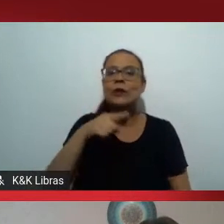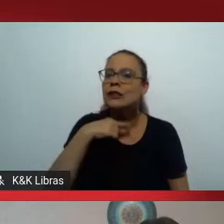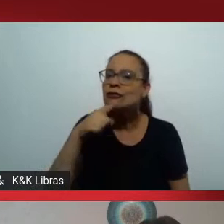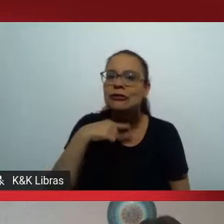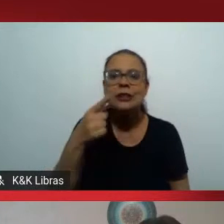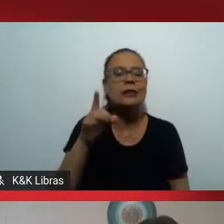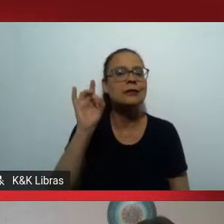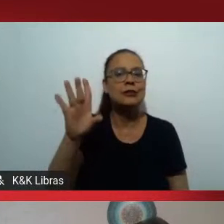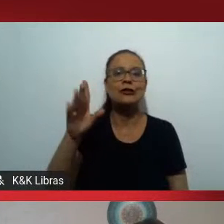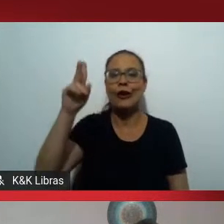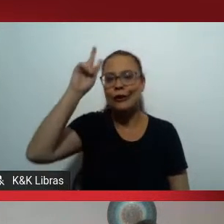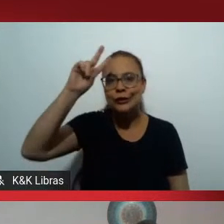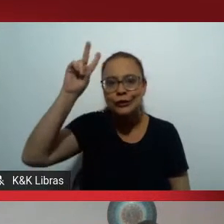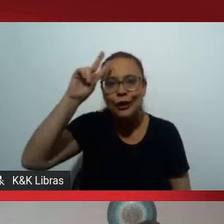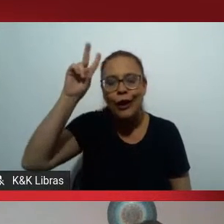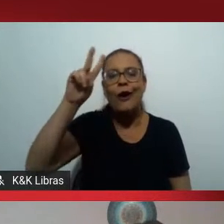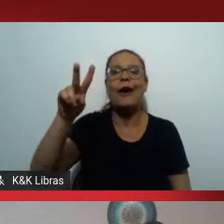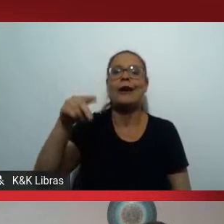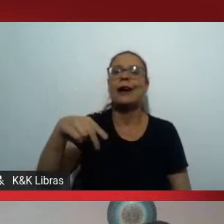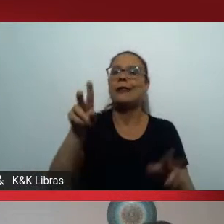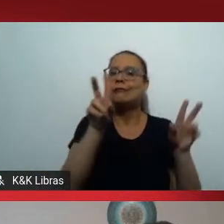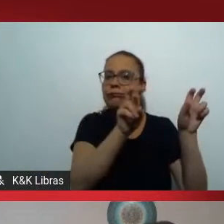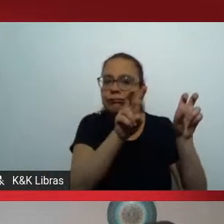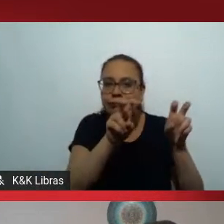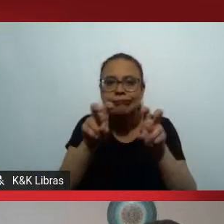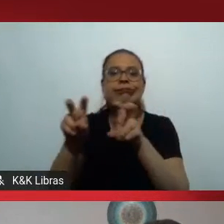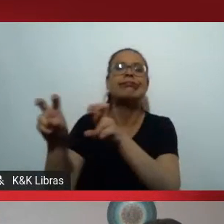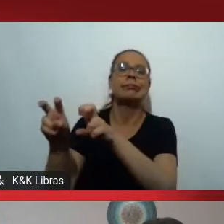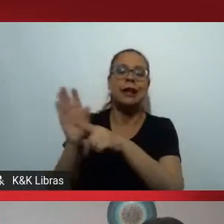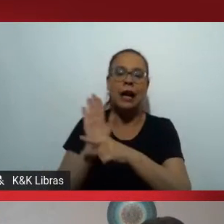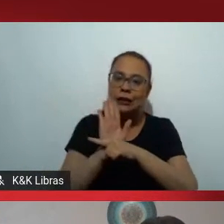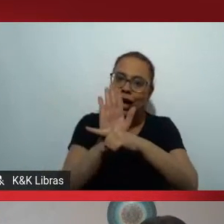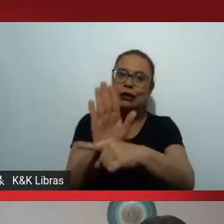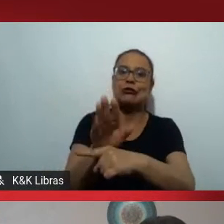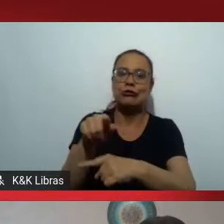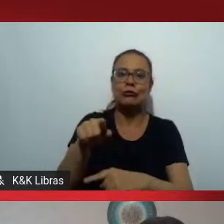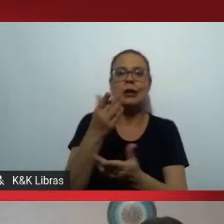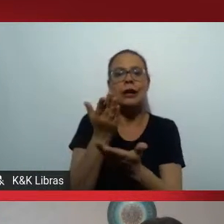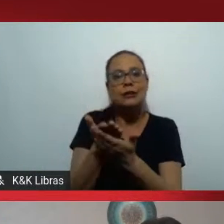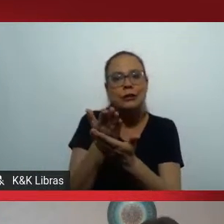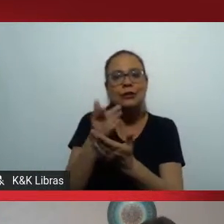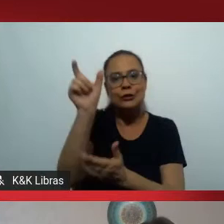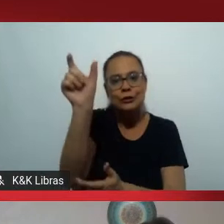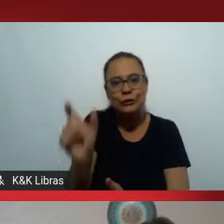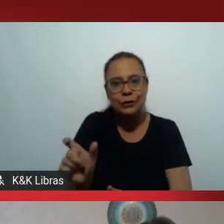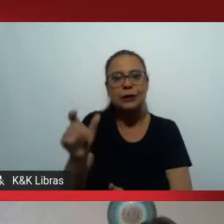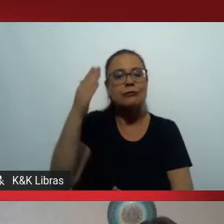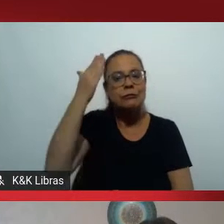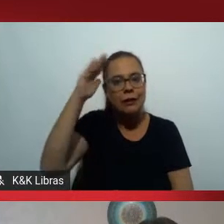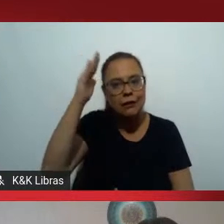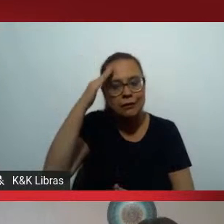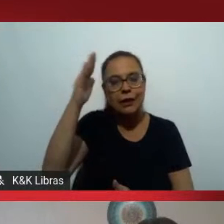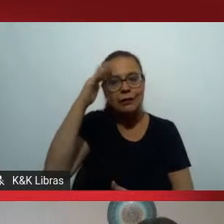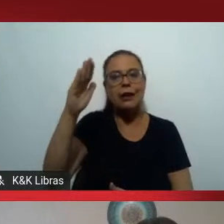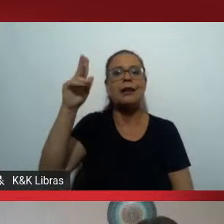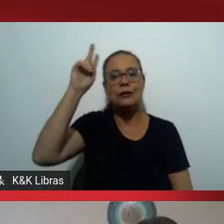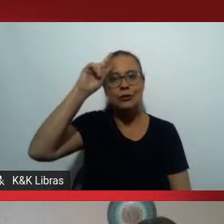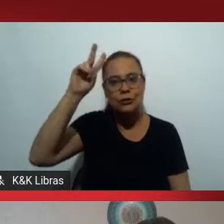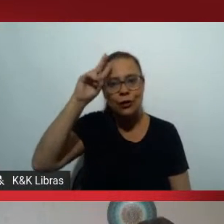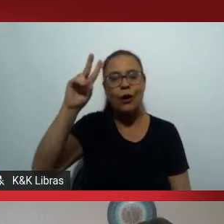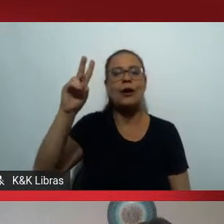conteúdos que vão ajudar esses estudantes a entenderem um pouco a história e a cultura afro